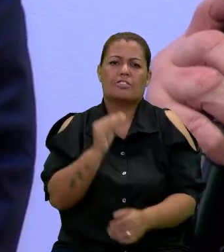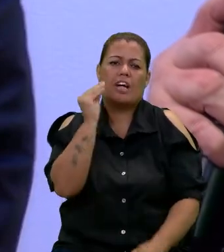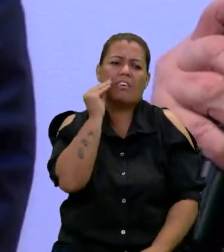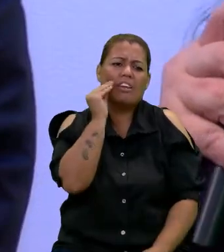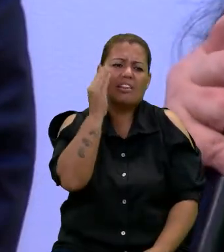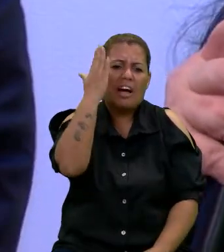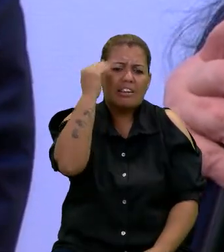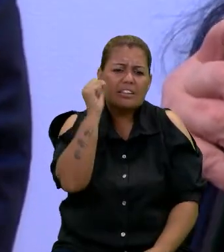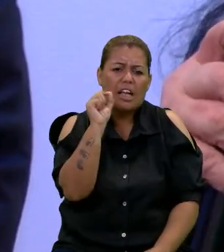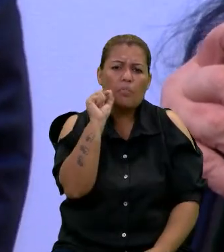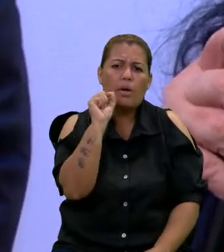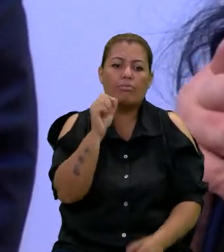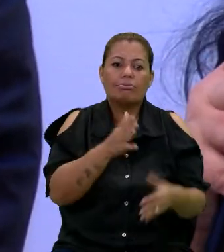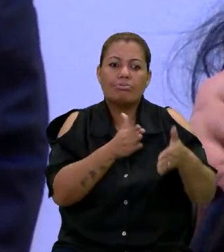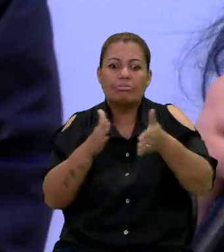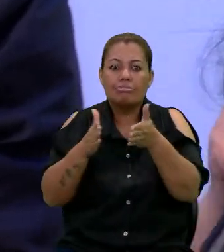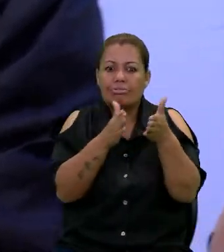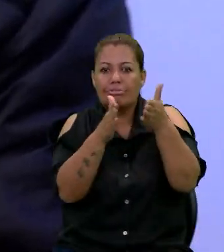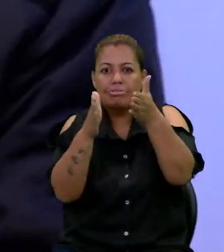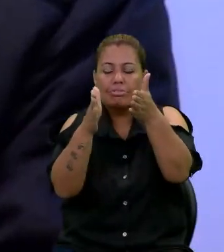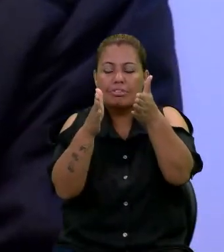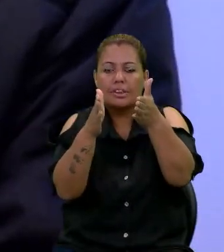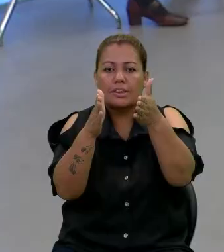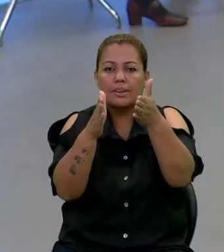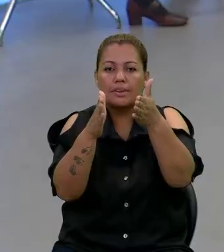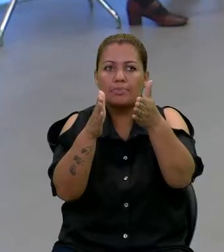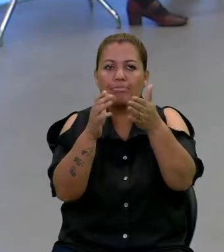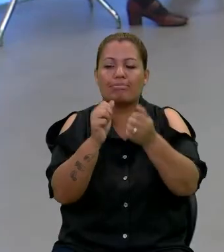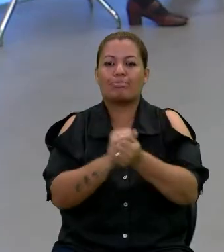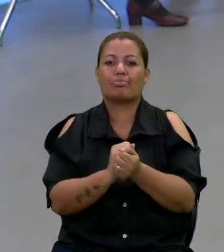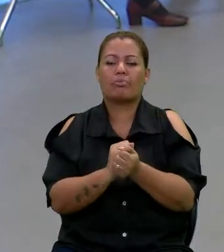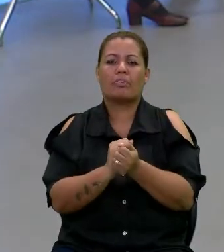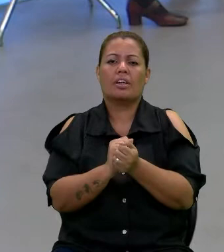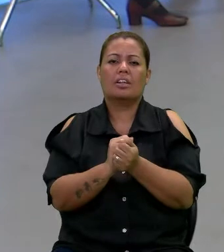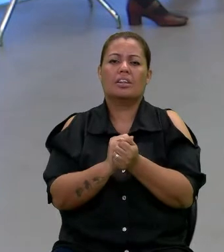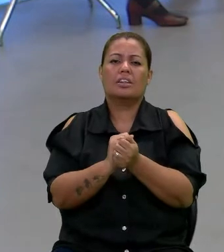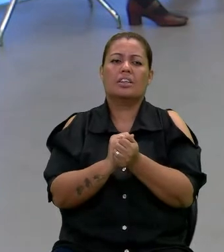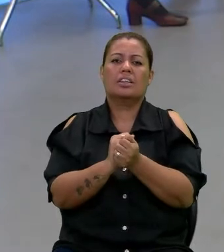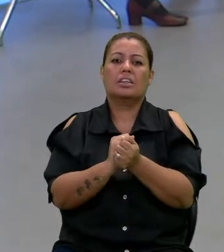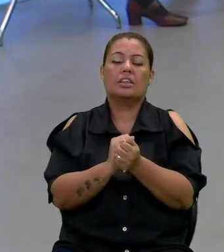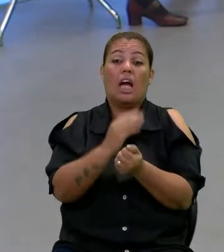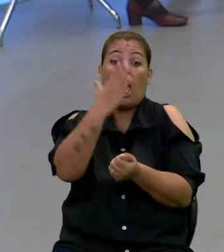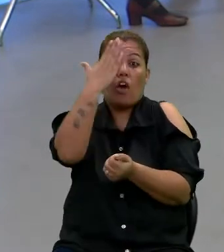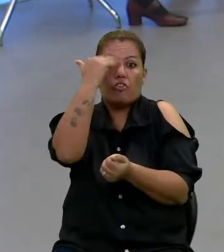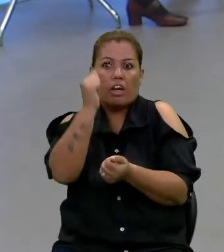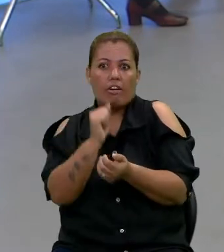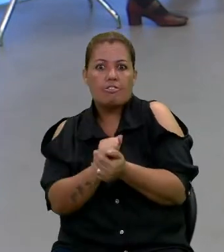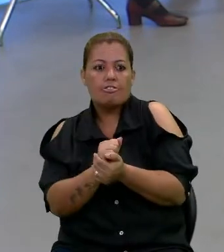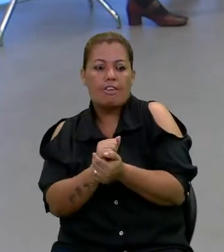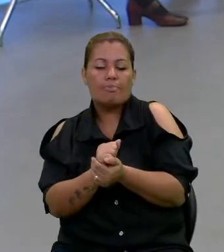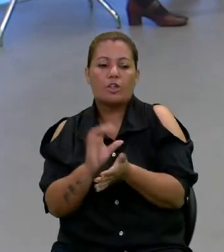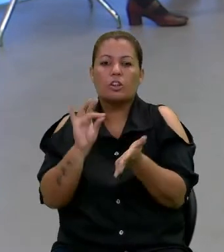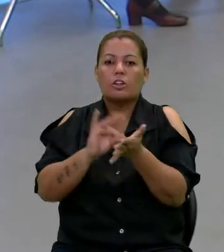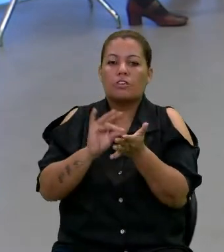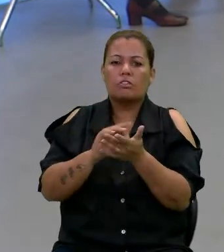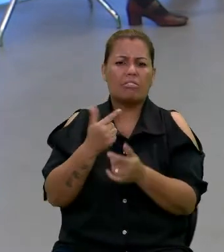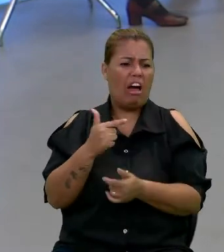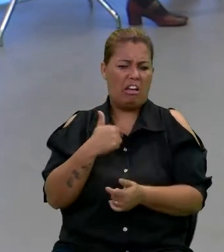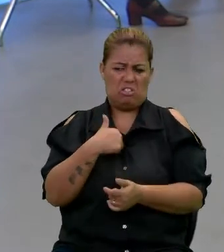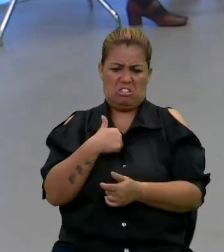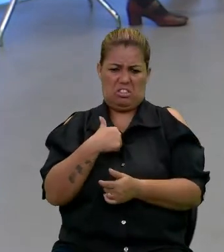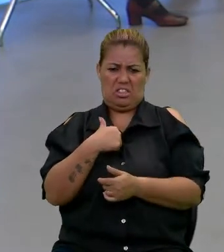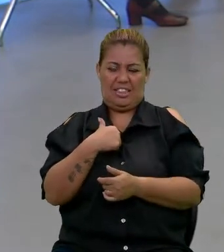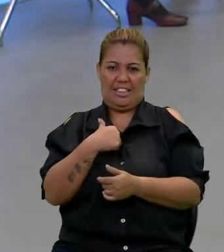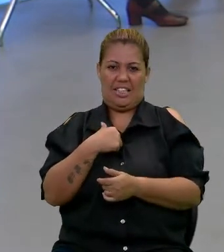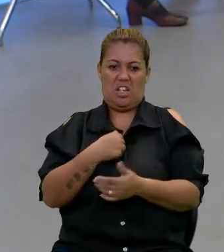descobrir os seus caminhos e vi, aí, e descobri realmente que não sou só eu, não era